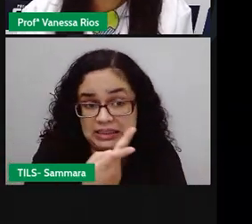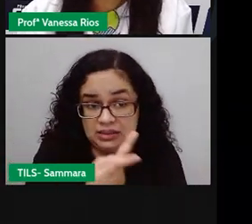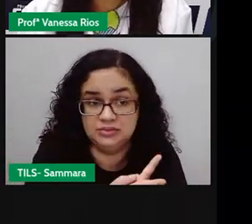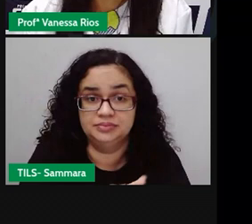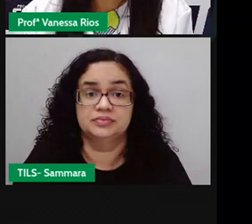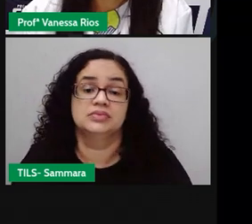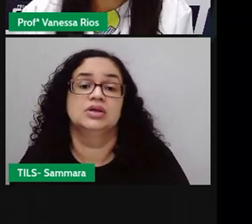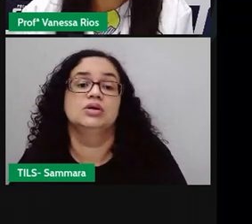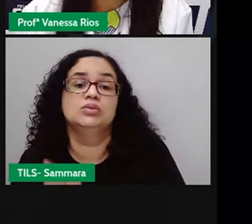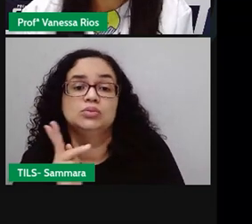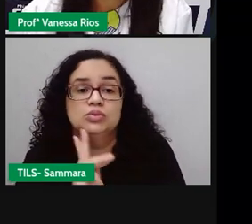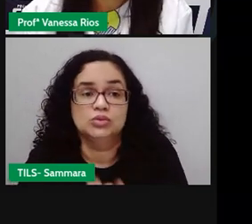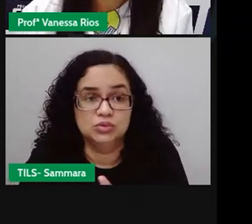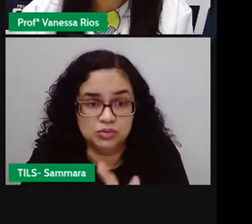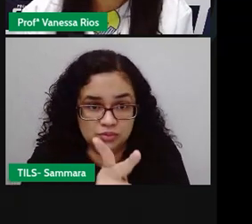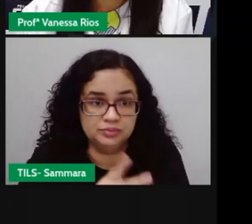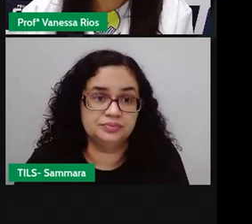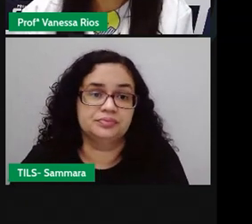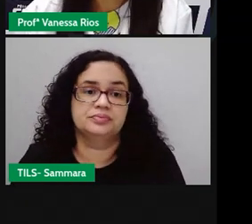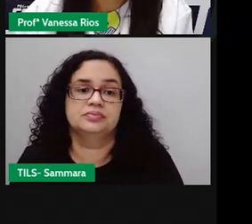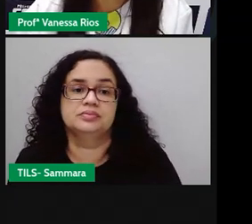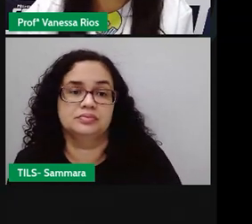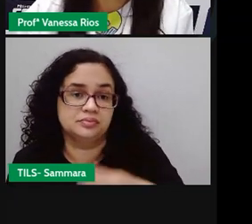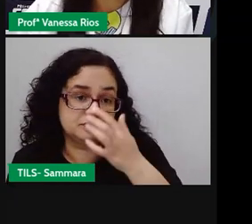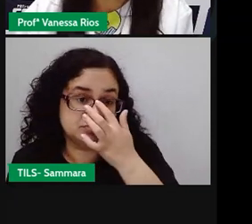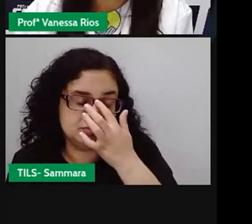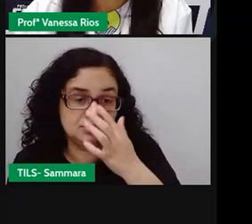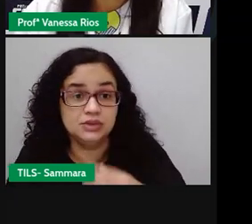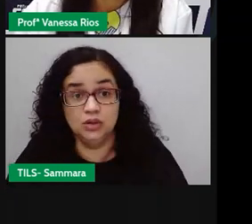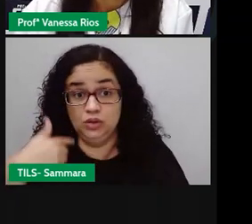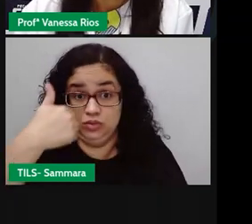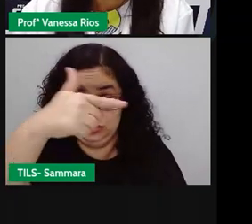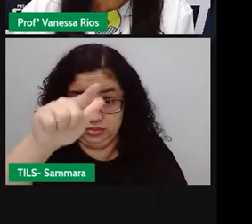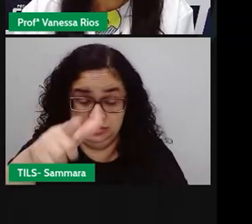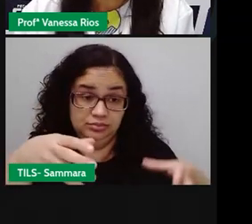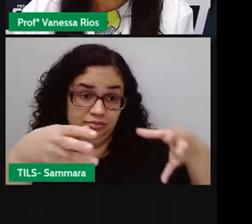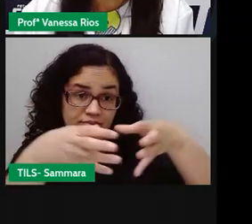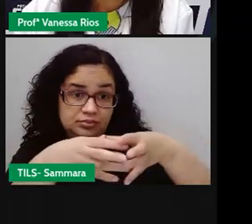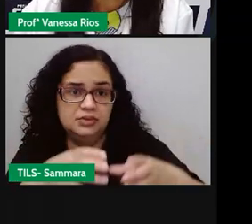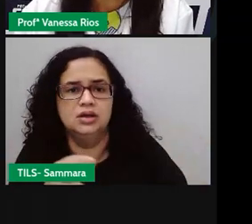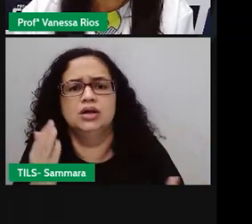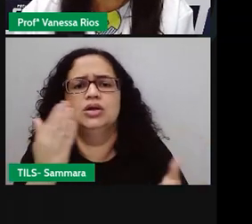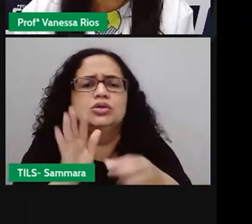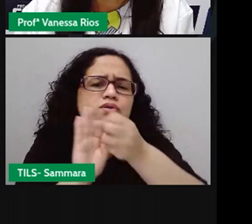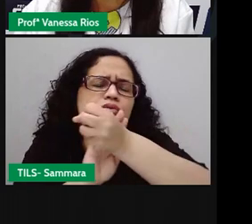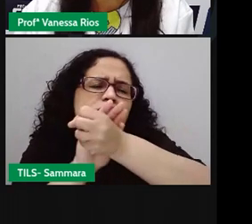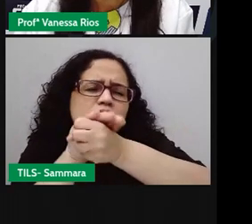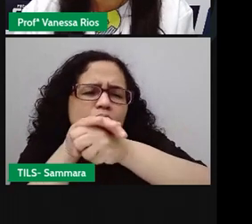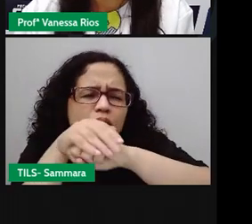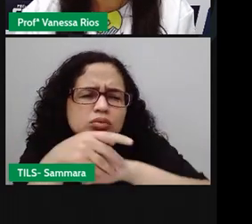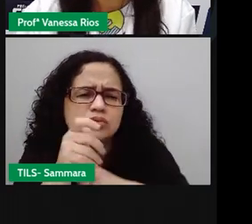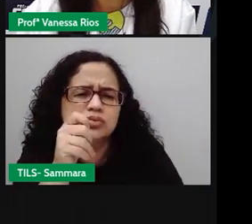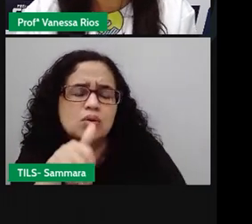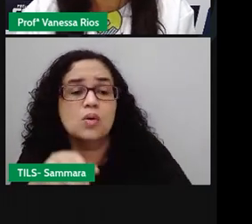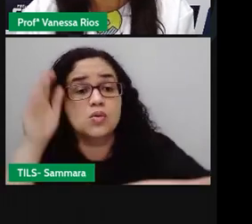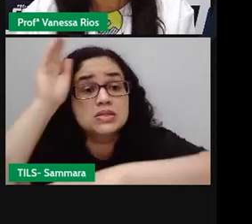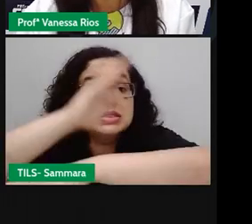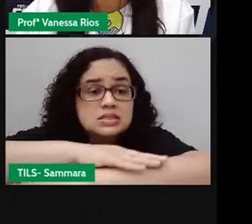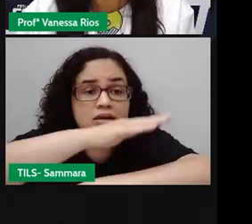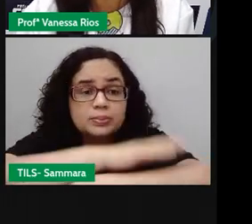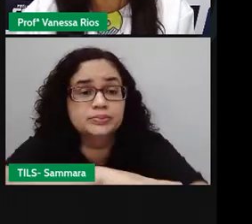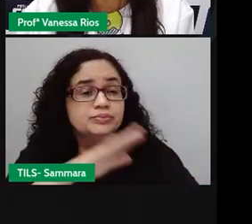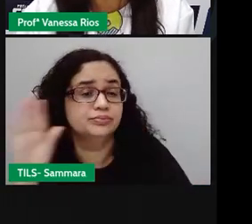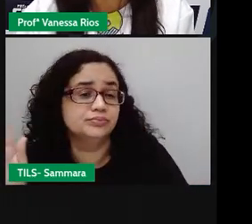Vamos continuar. Olha só esse pedaço. Já quase de noite, o sapo se